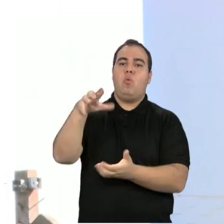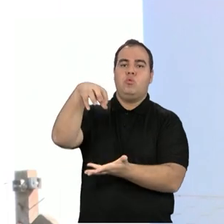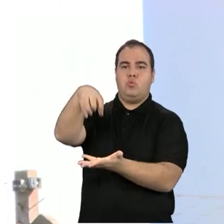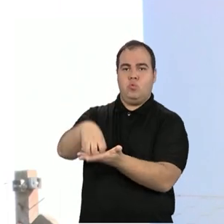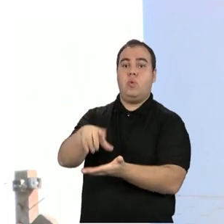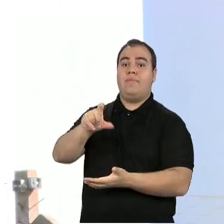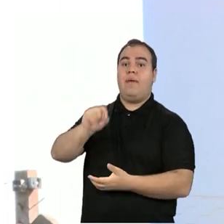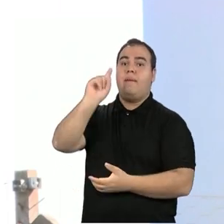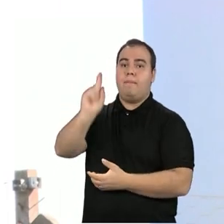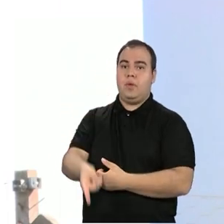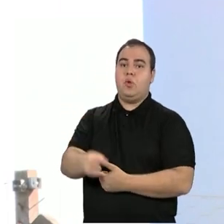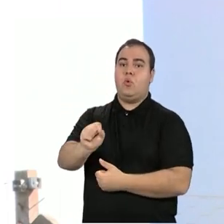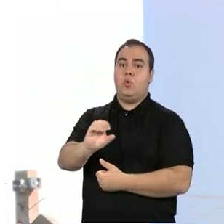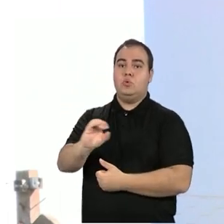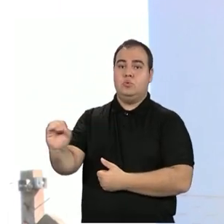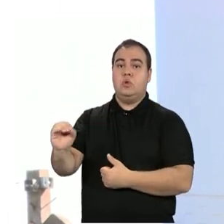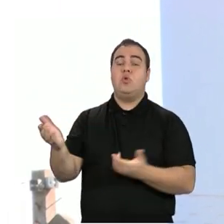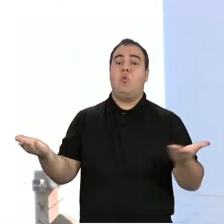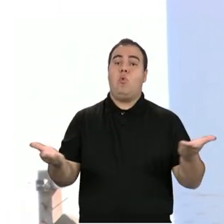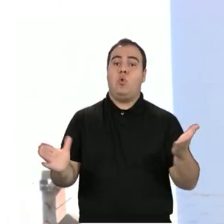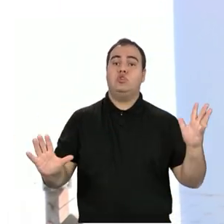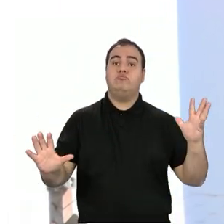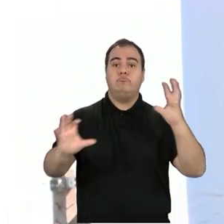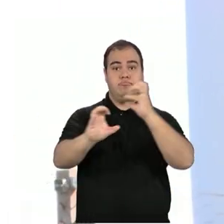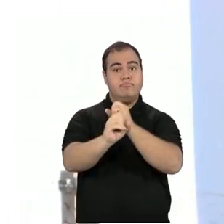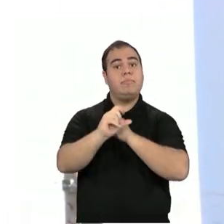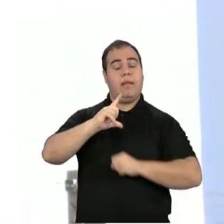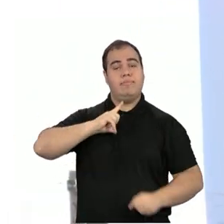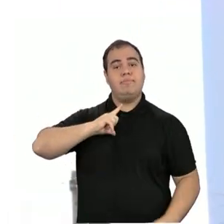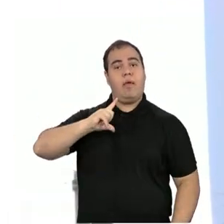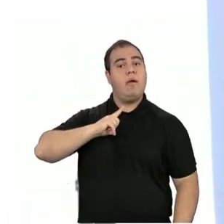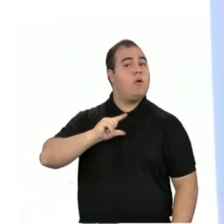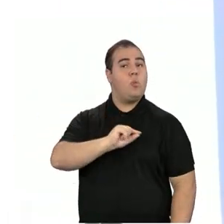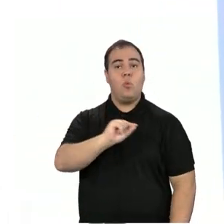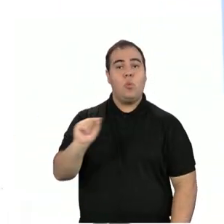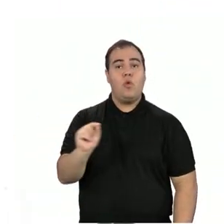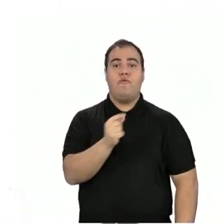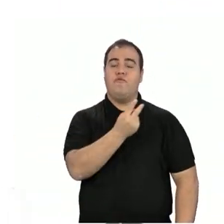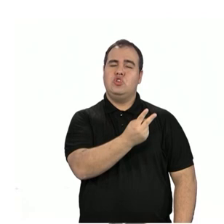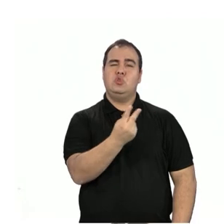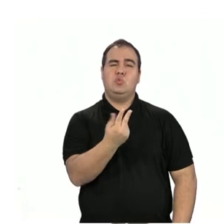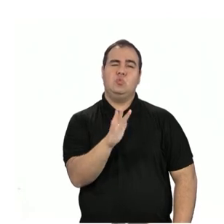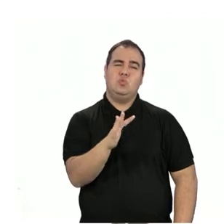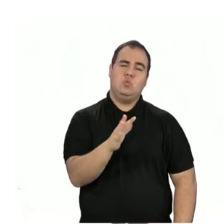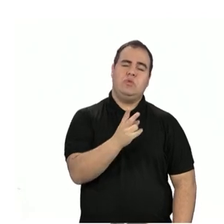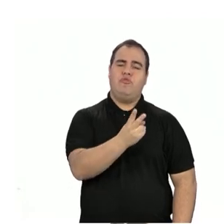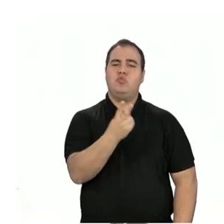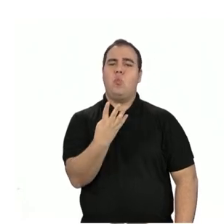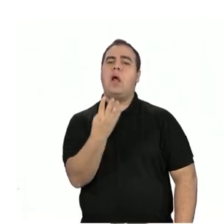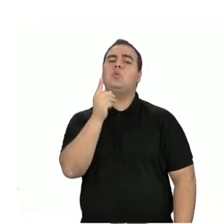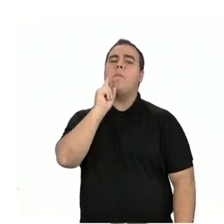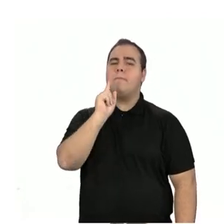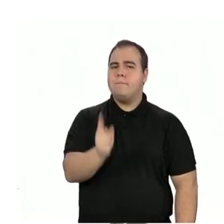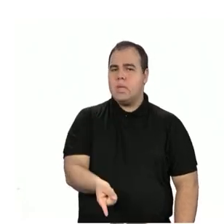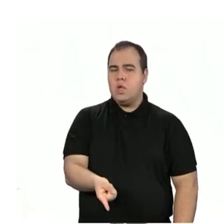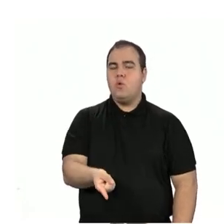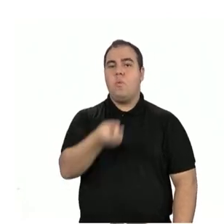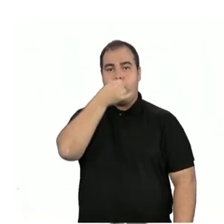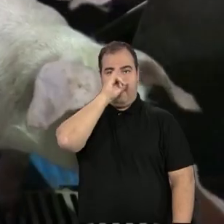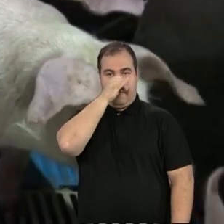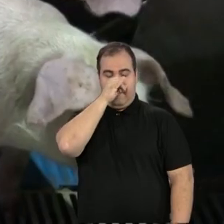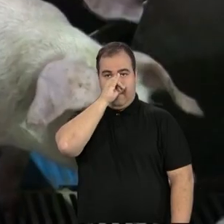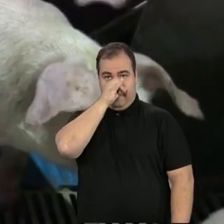.800 cabeças. Então hoje aqui a gente trabalha de 22 a 24 mil cabeças em